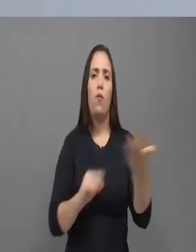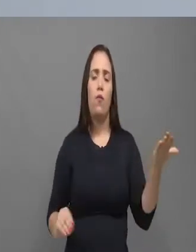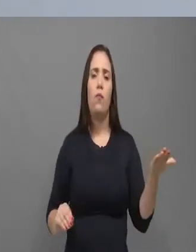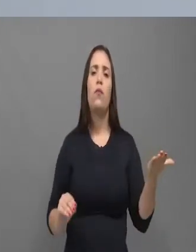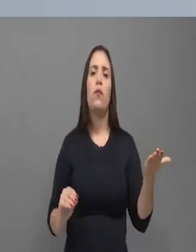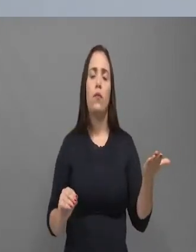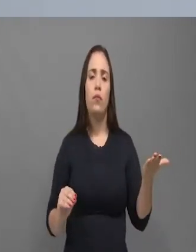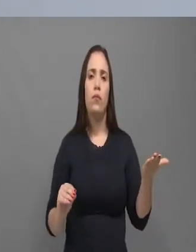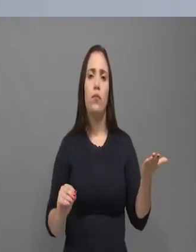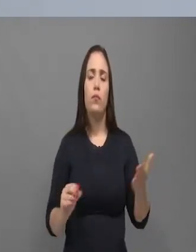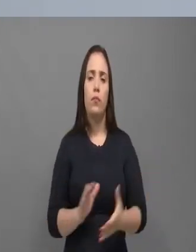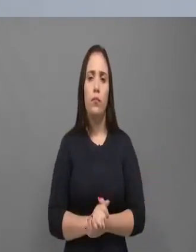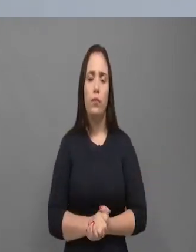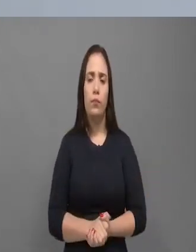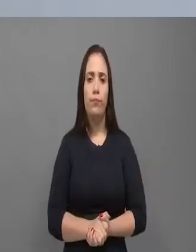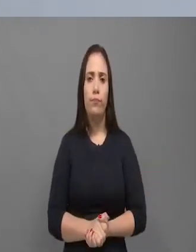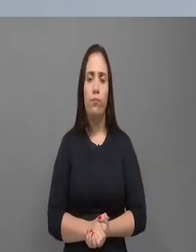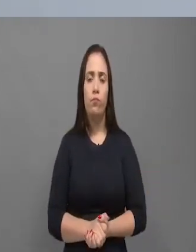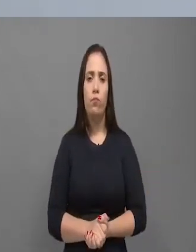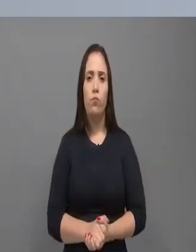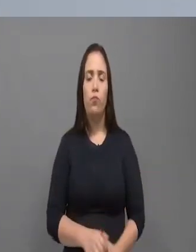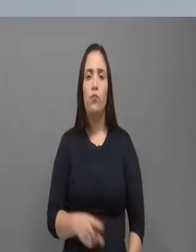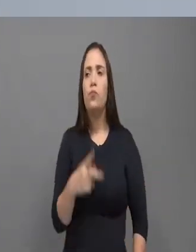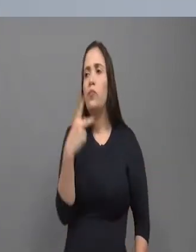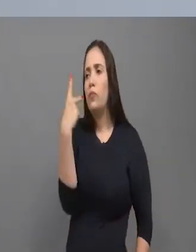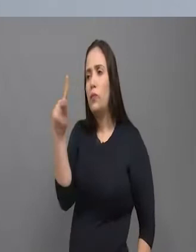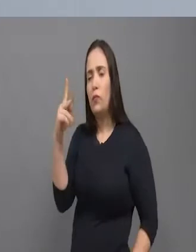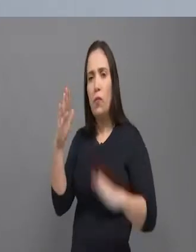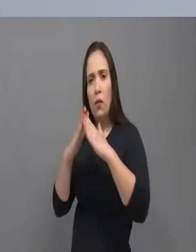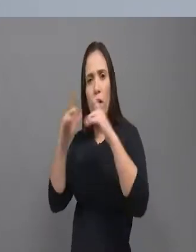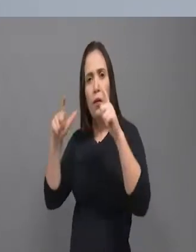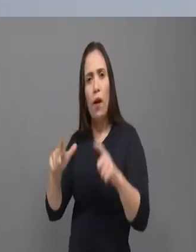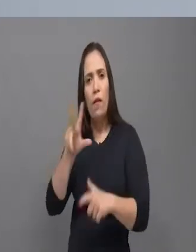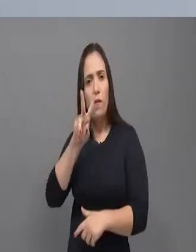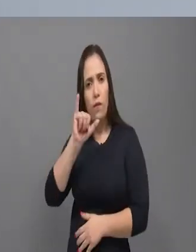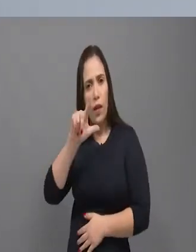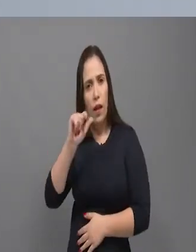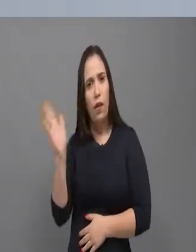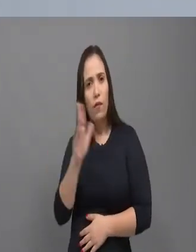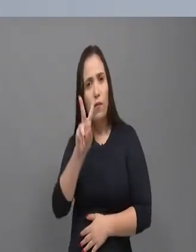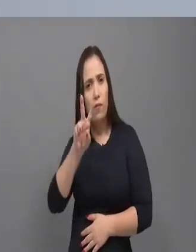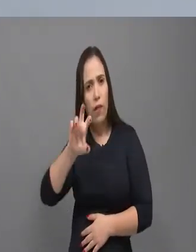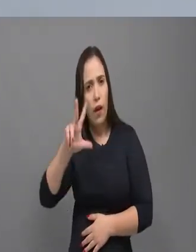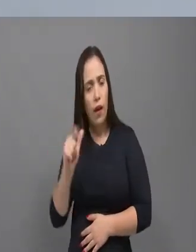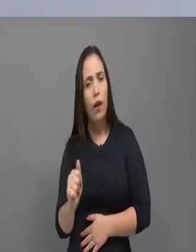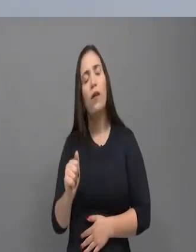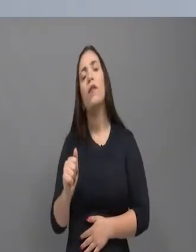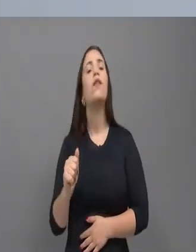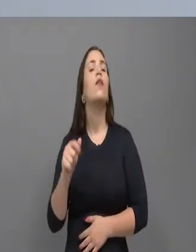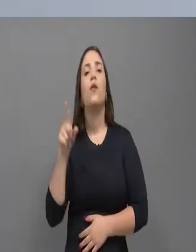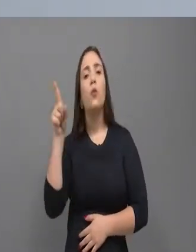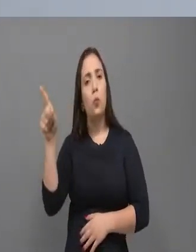pegar um palhaço com os bombons e botar lá no Vila Velha do Walter, ou na Barra do Ceará,